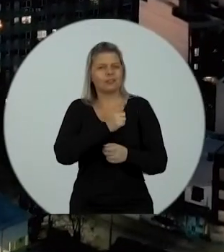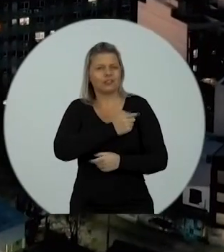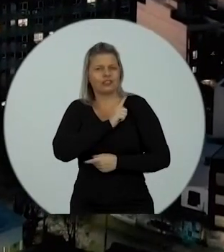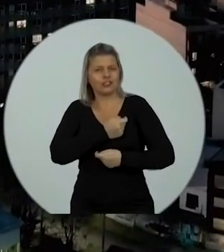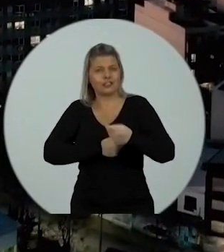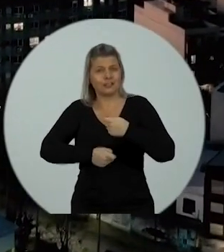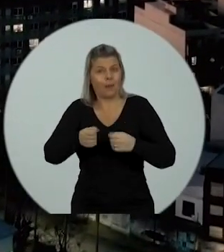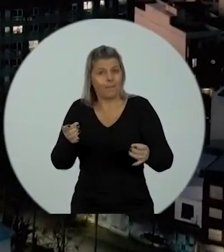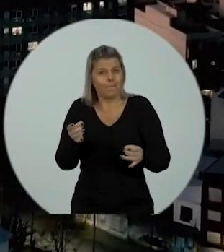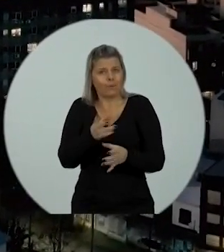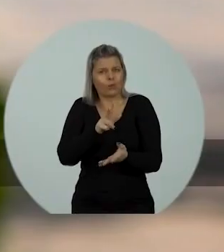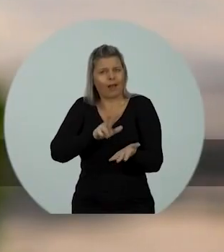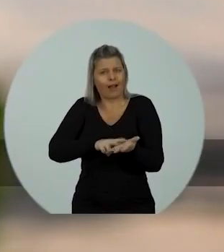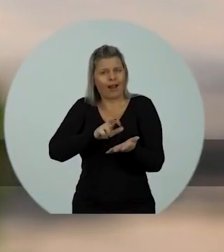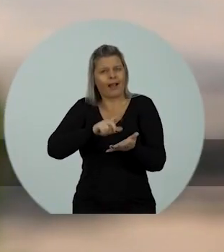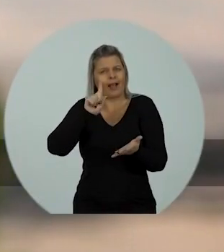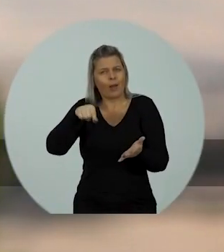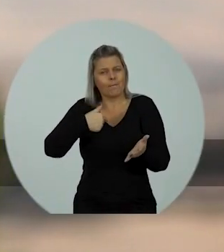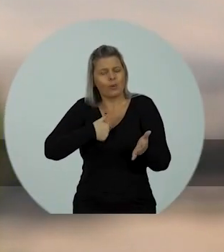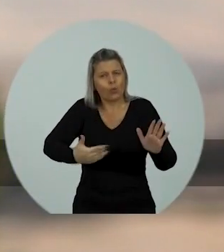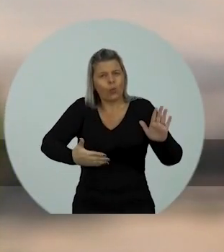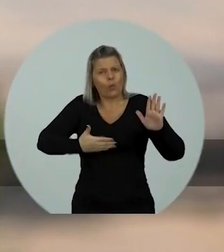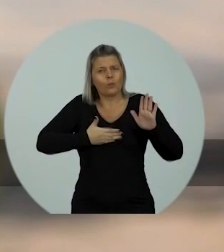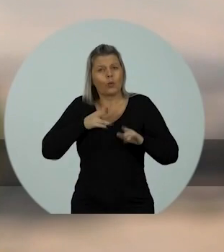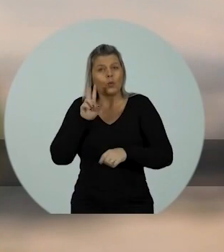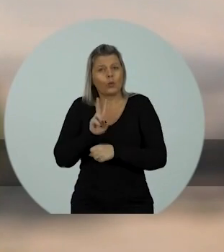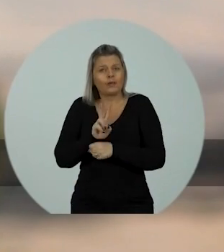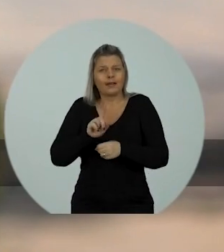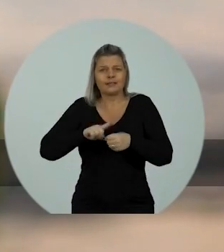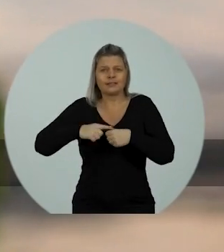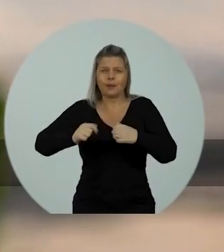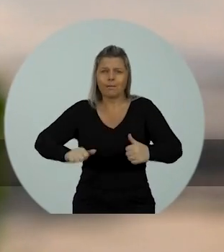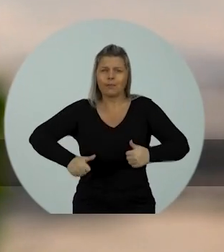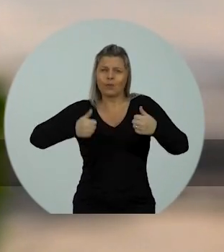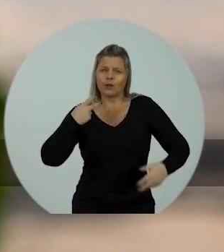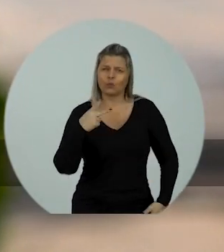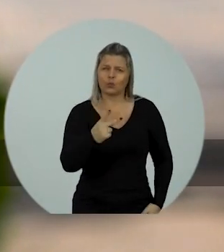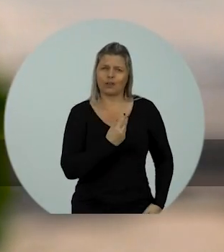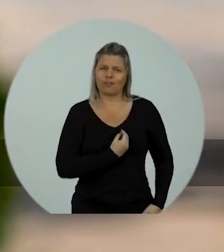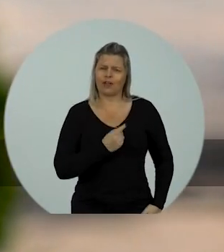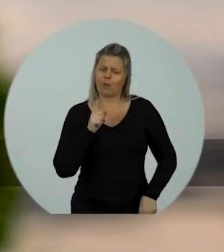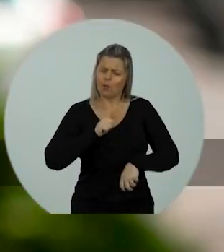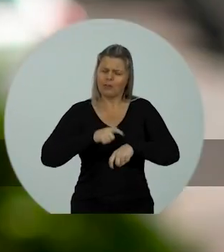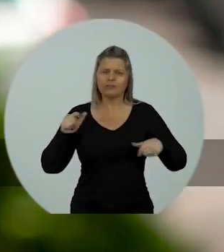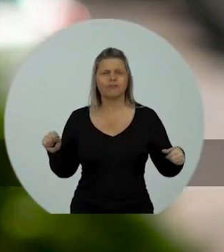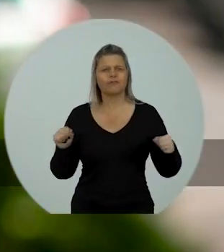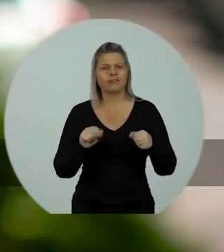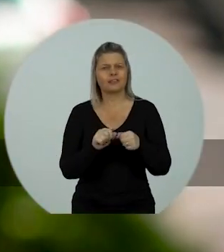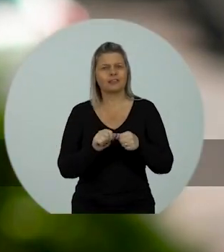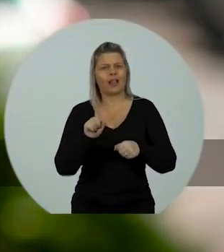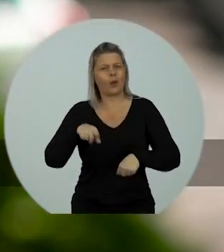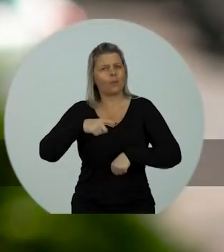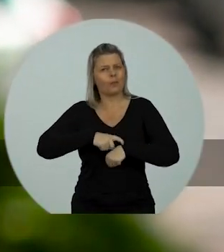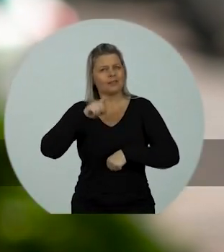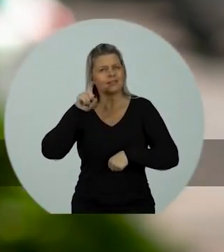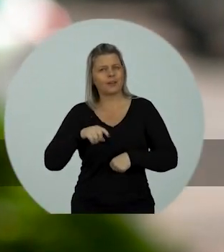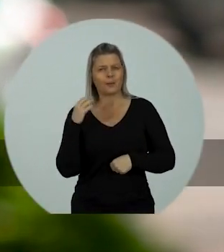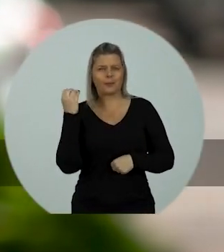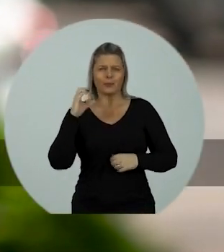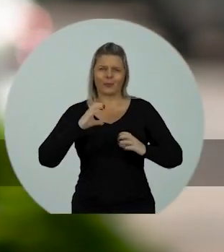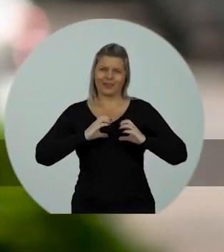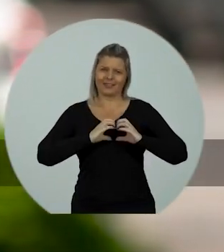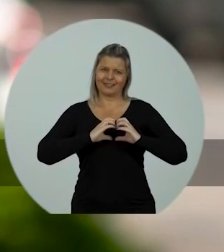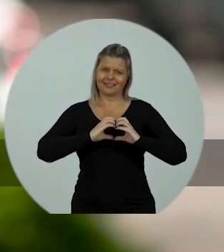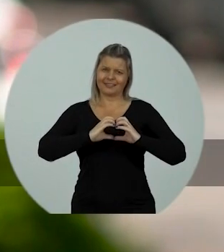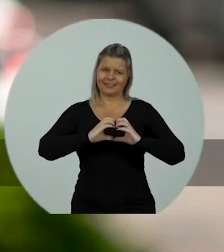experiência e gestão. Pronto Alegre, meu compromisso de cuidar da cidade e melhorar a tua vida. É hora de agir. É